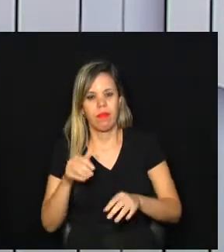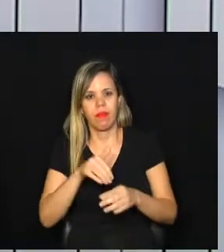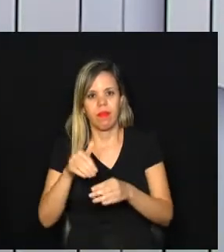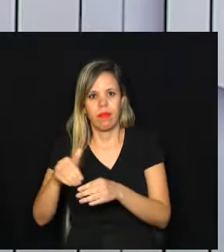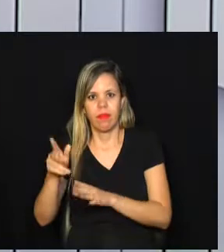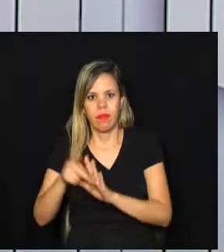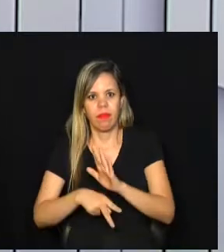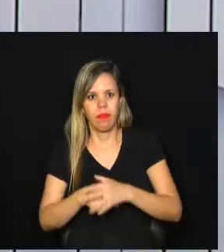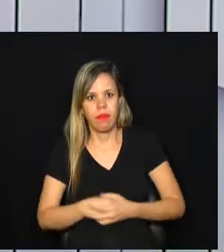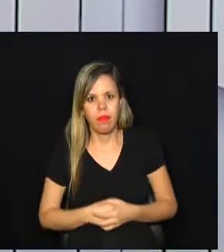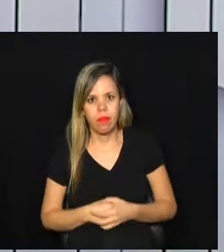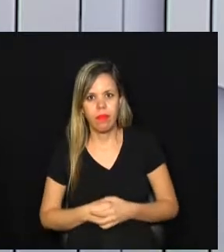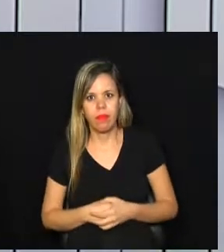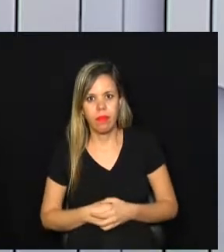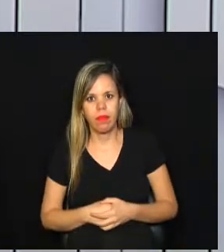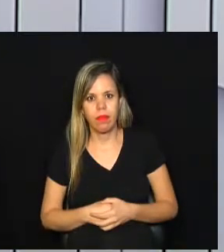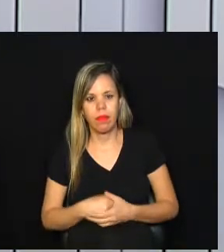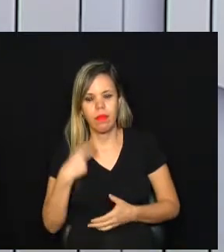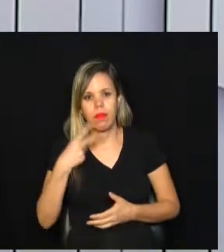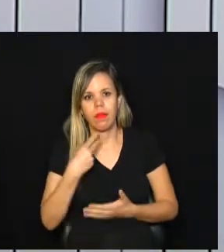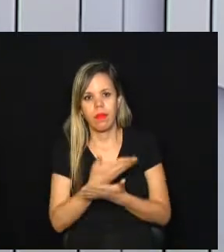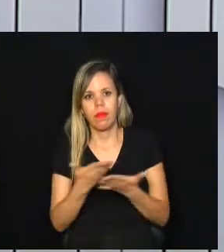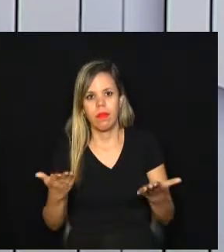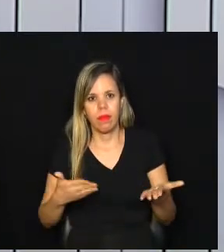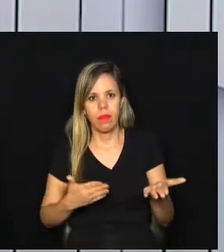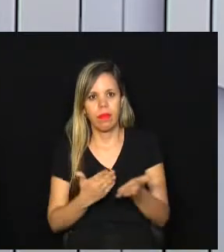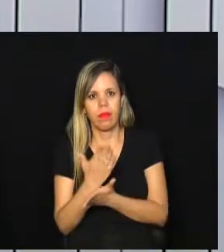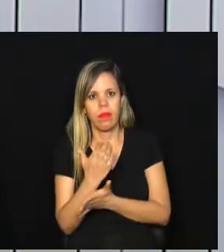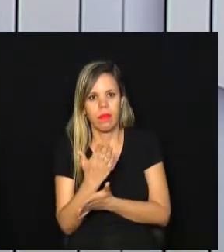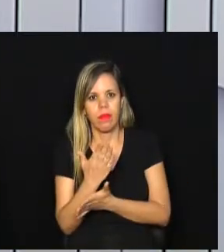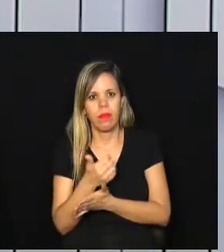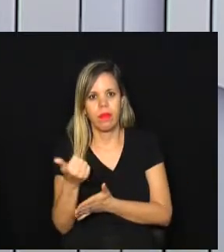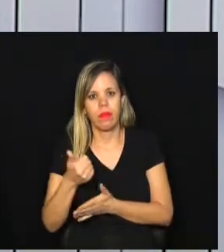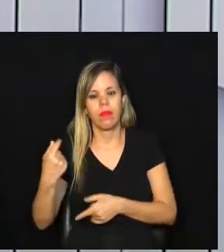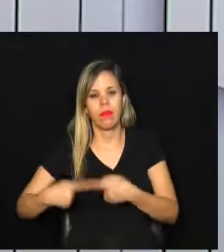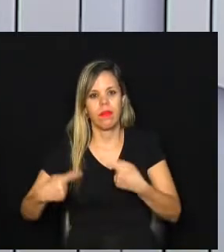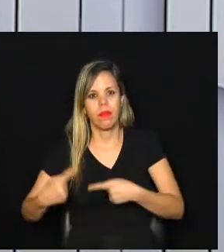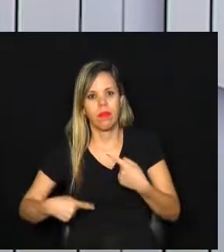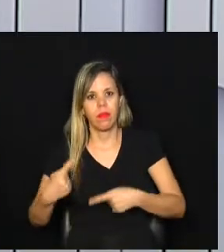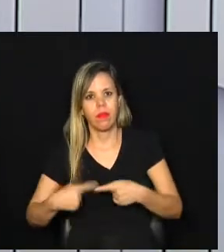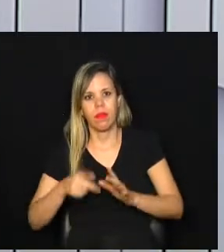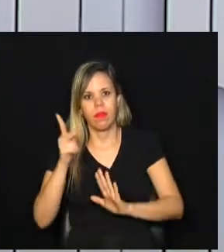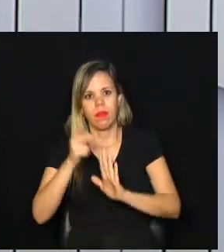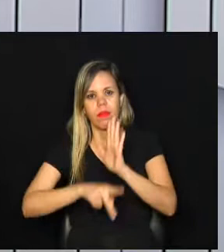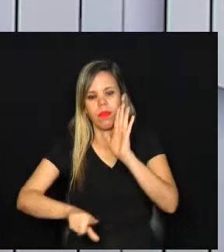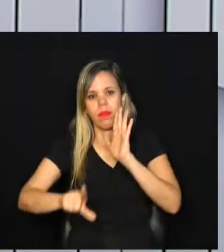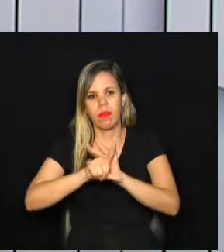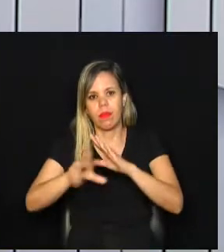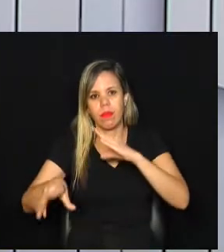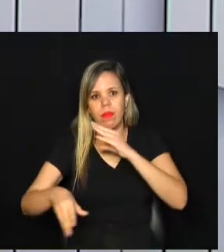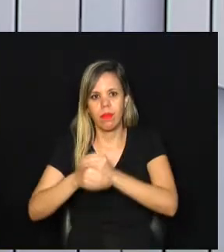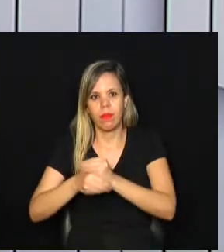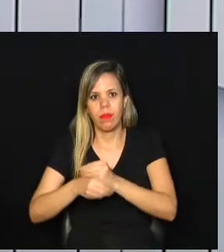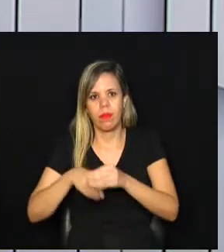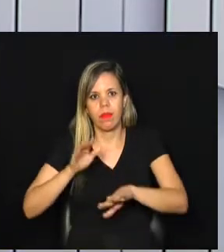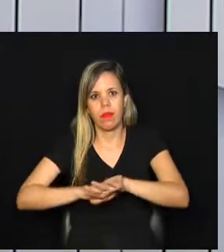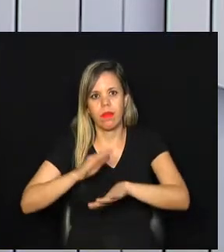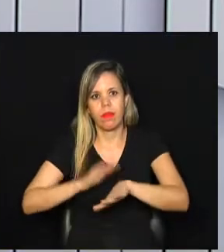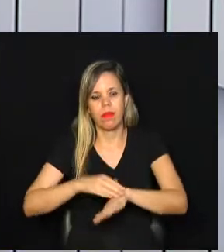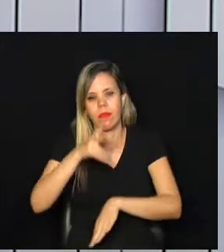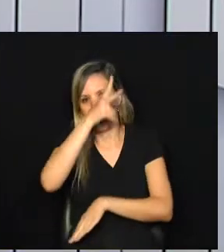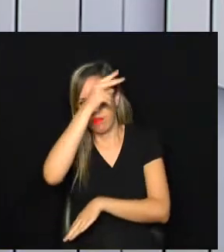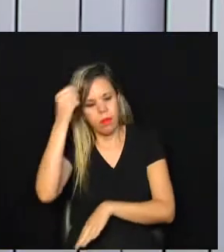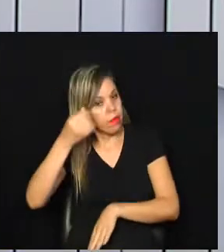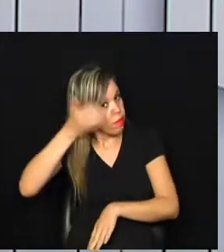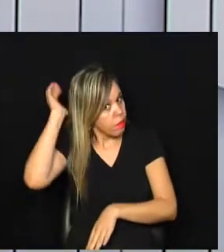de projetos. Inclusive, os vereadores aprovaram, em primeira discussão, o projeto de lei complementar de autoria do prefeito